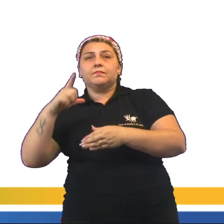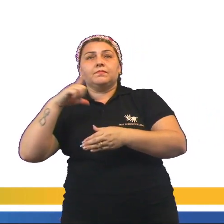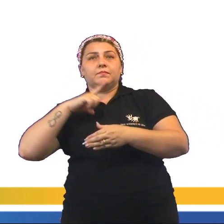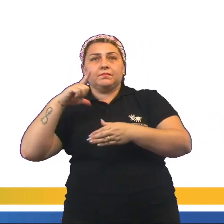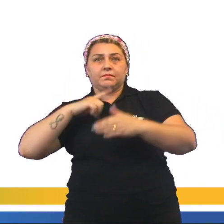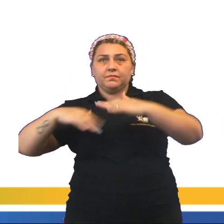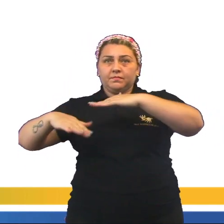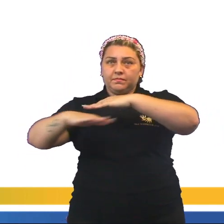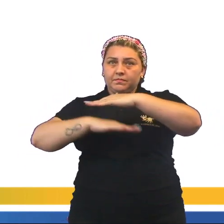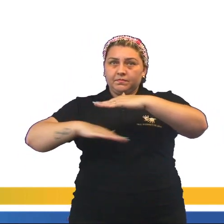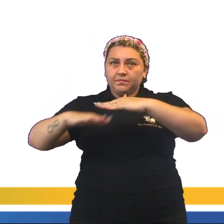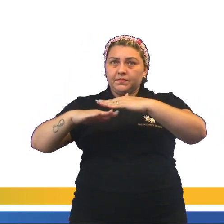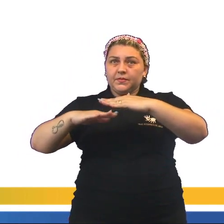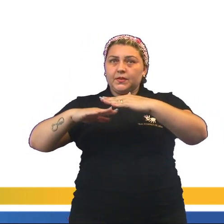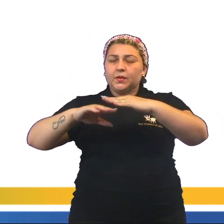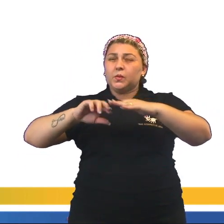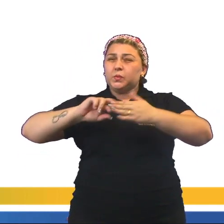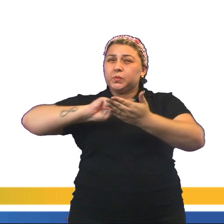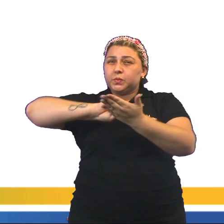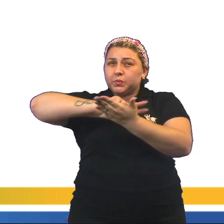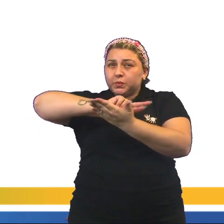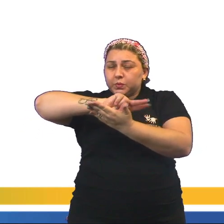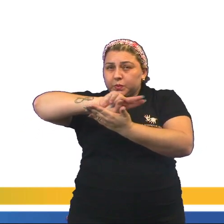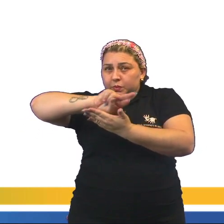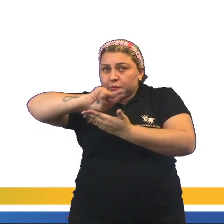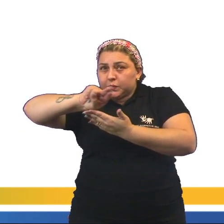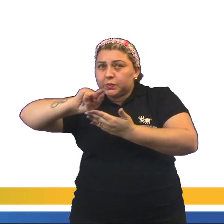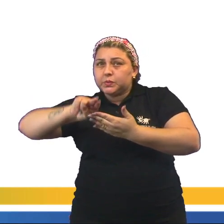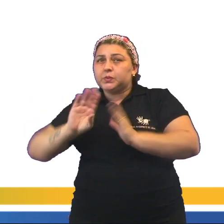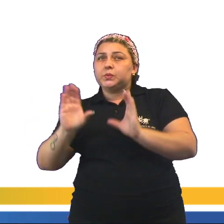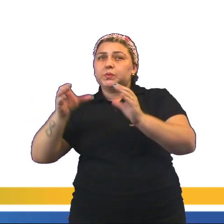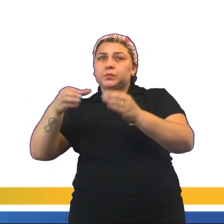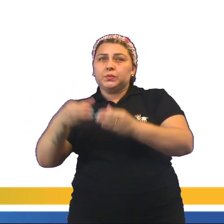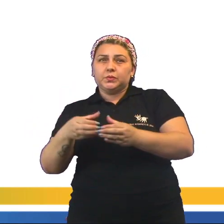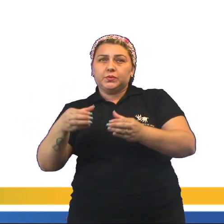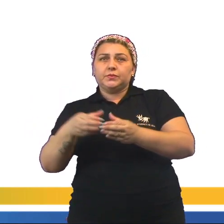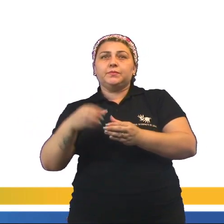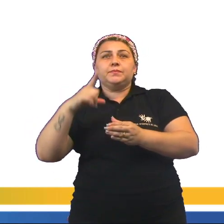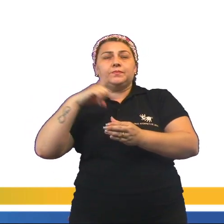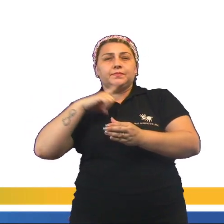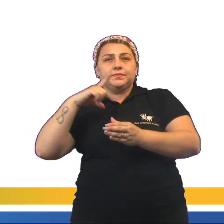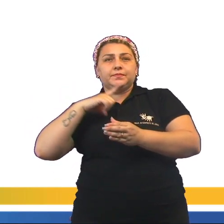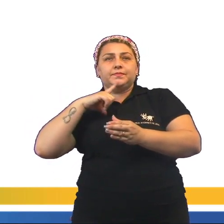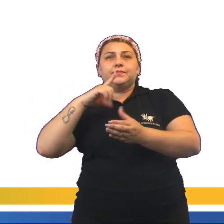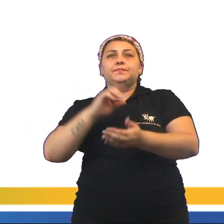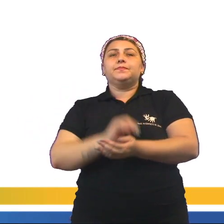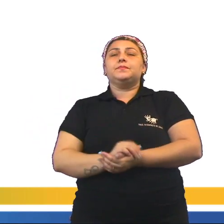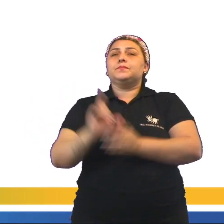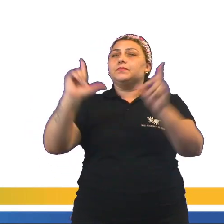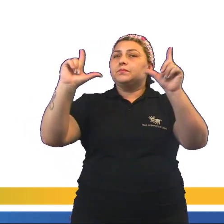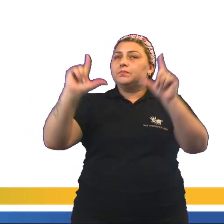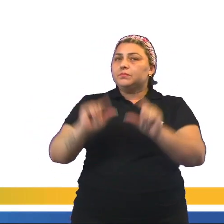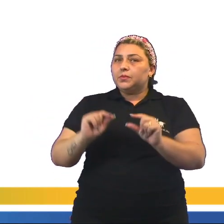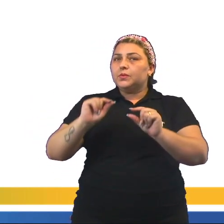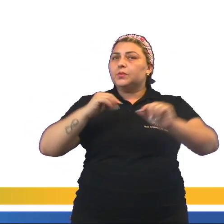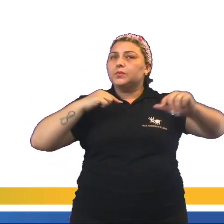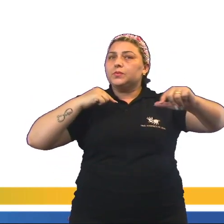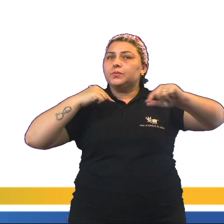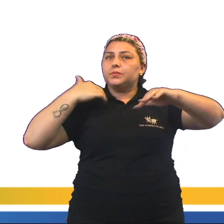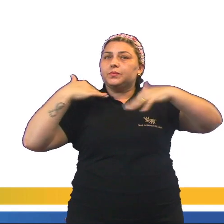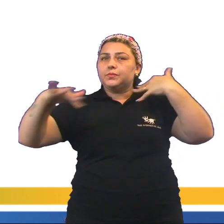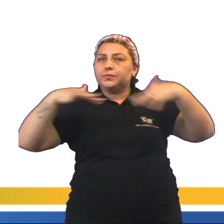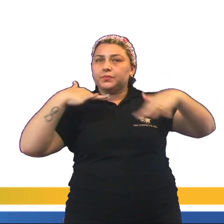abaixo, muita mobilidade. Estamentos, nós temos pouca mobilidade.